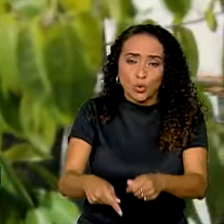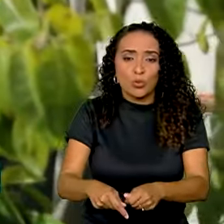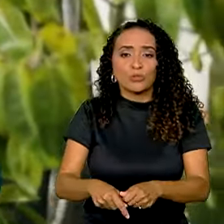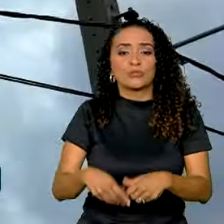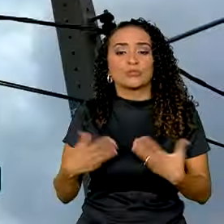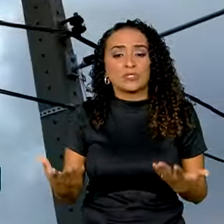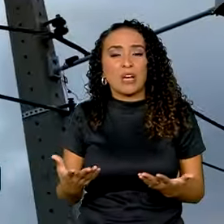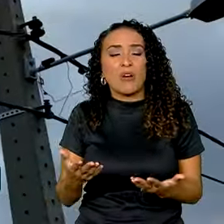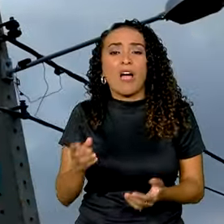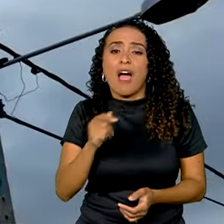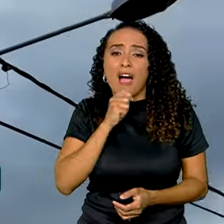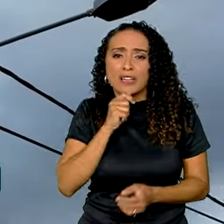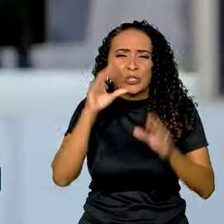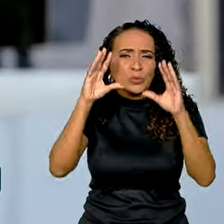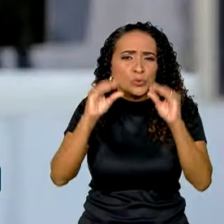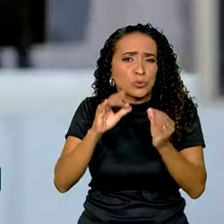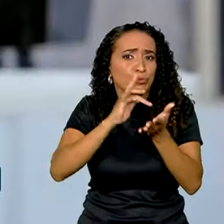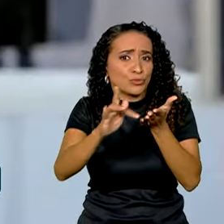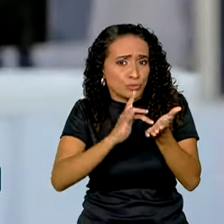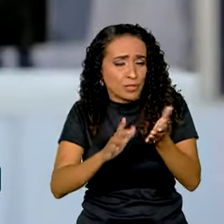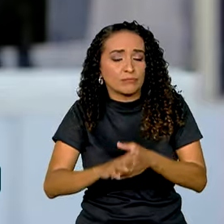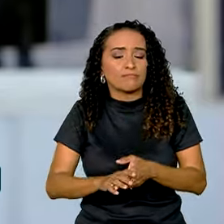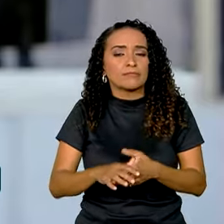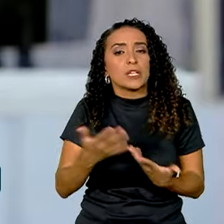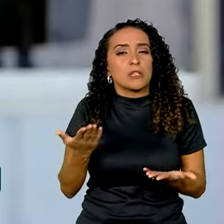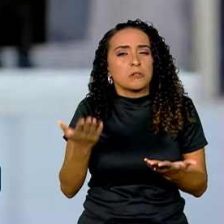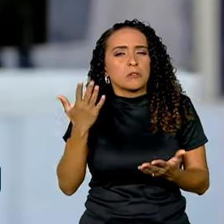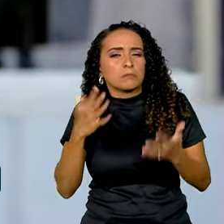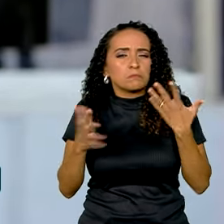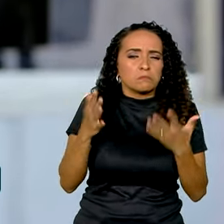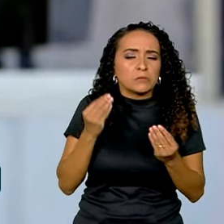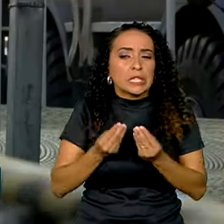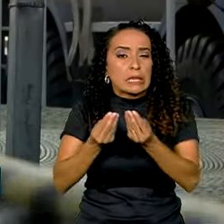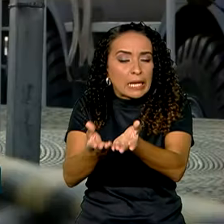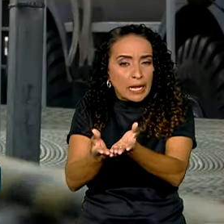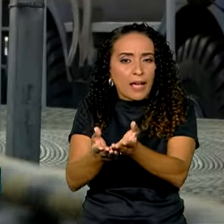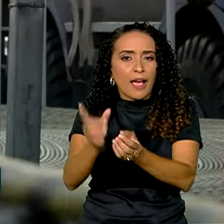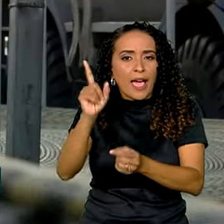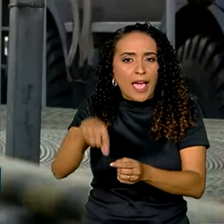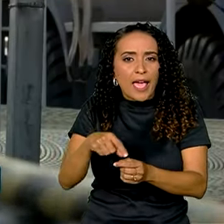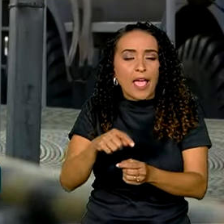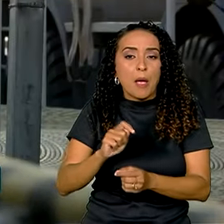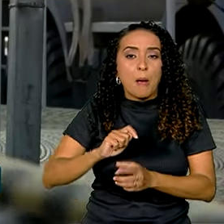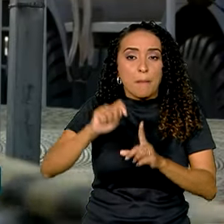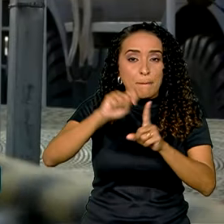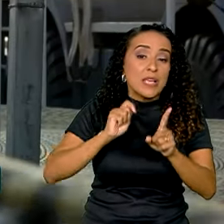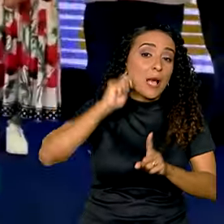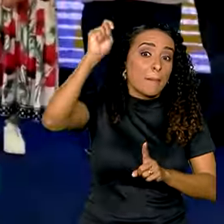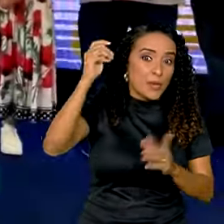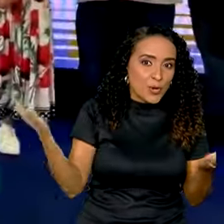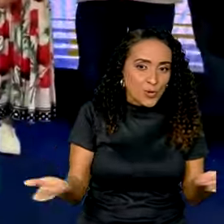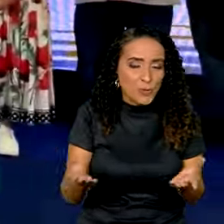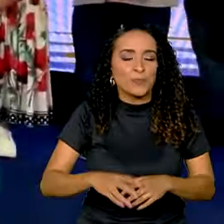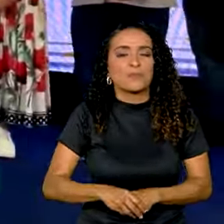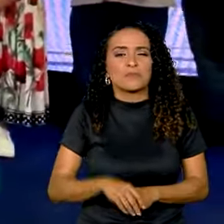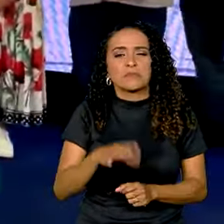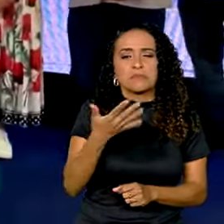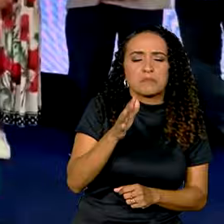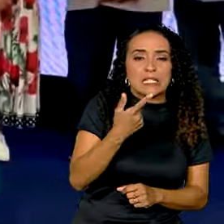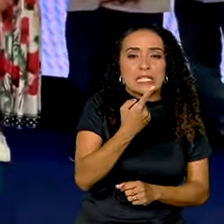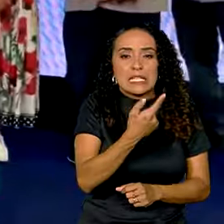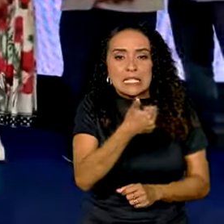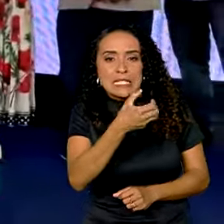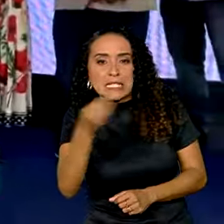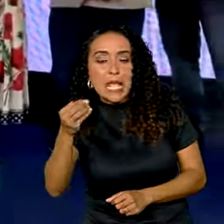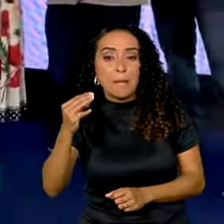ainda estão numa escuridão digital. A previsão de entrega da Infovia 3 é em abril deste ano. Cerca de 100